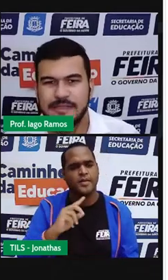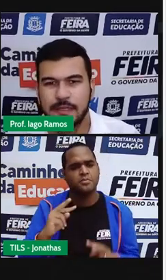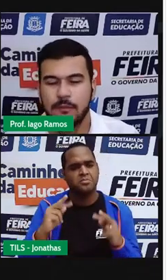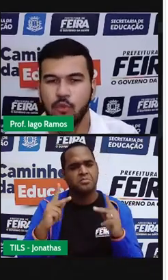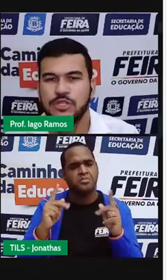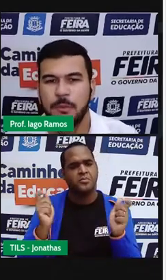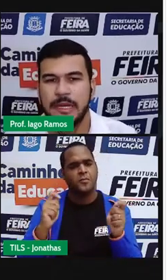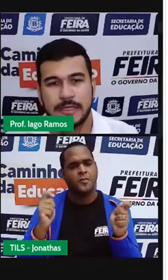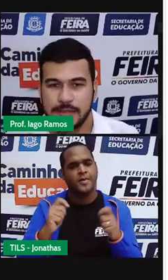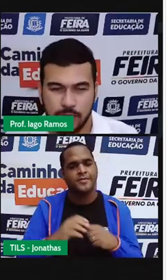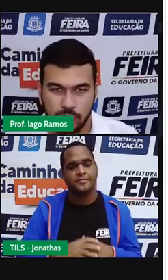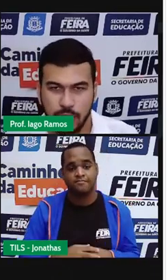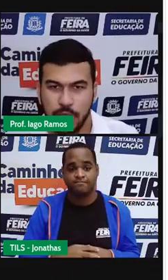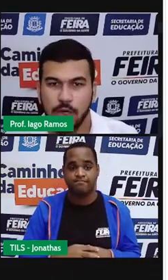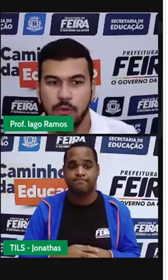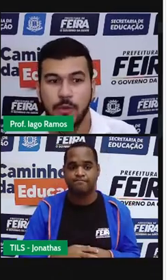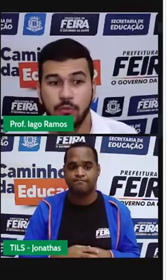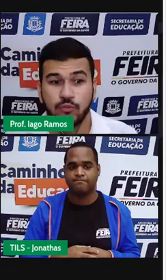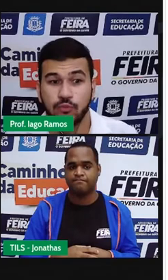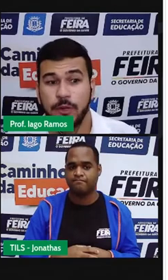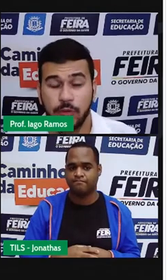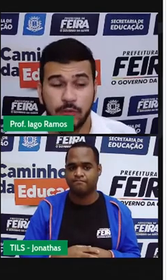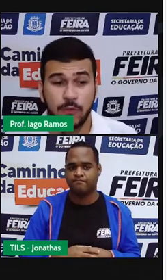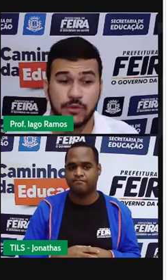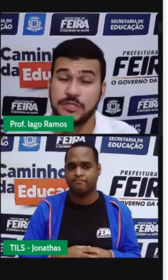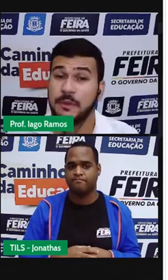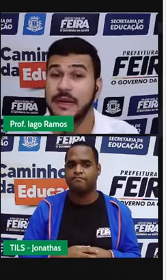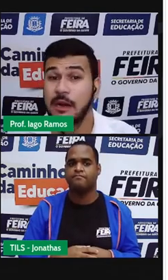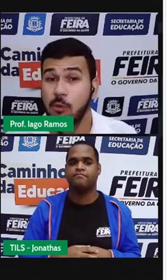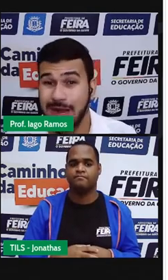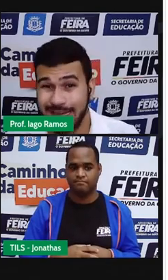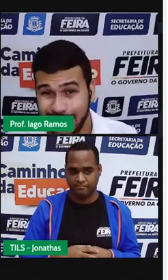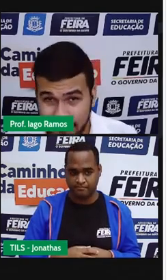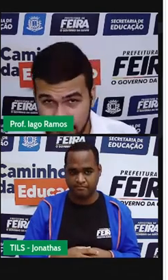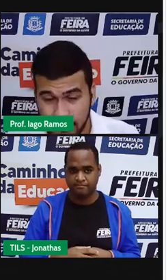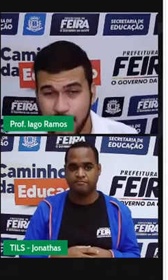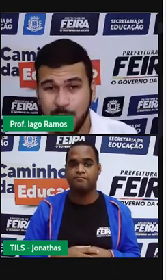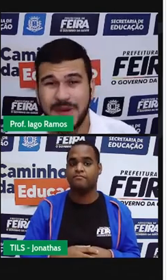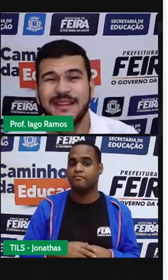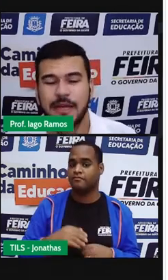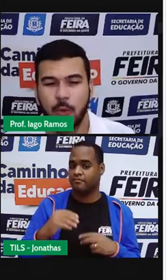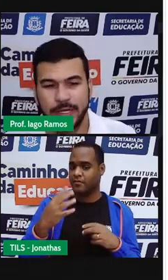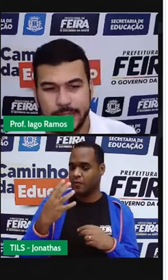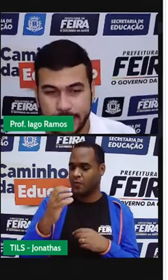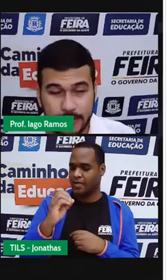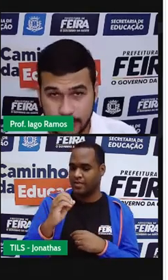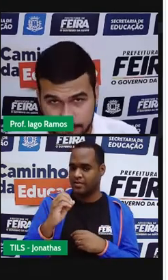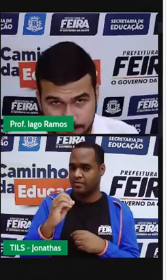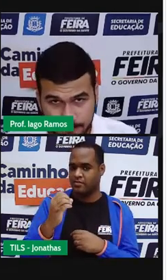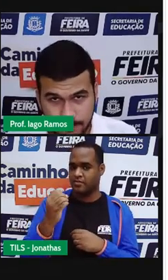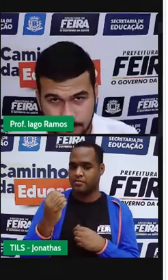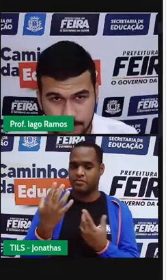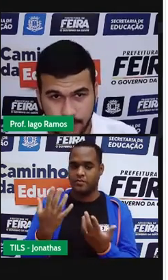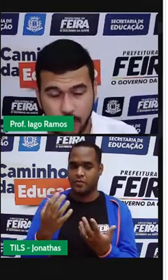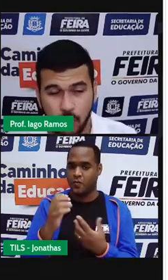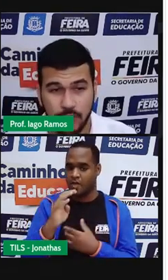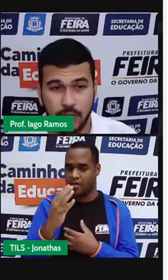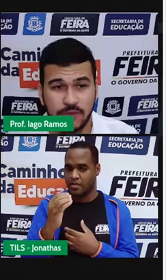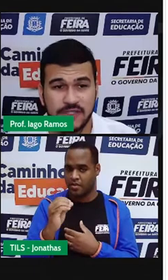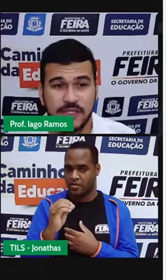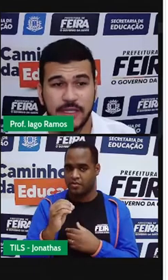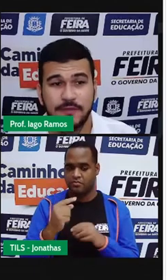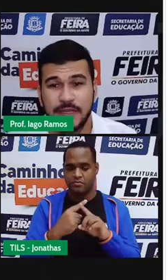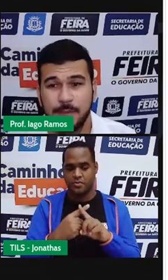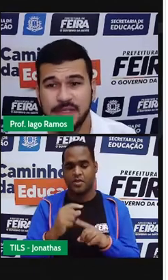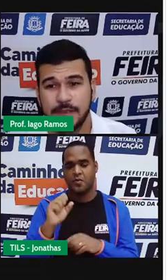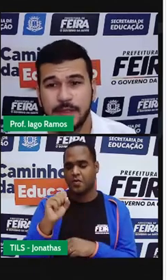Pensa na multiplicação. Qual é o número que eu vou multiplicar 40 para dar 80? Bom, então